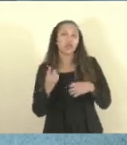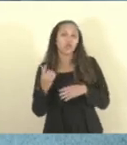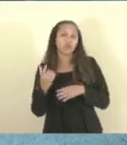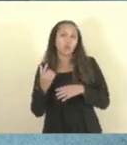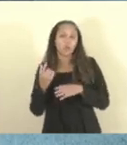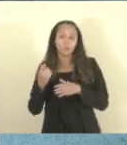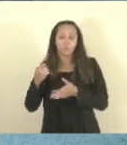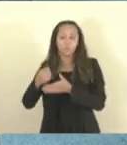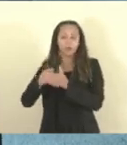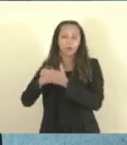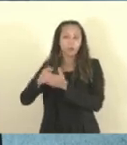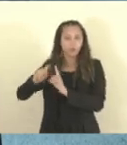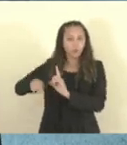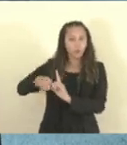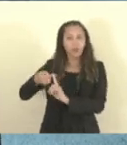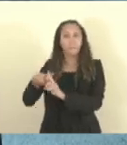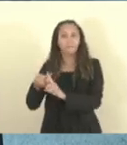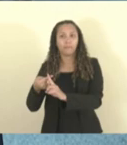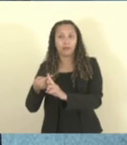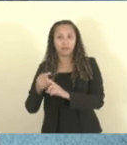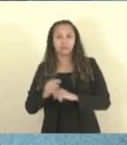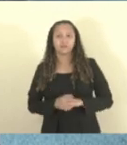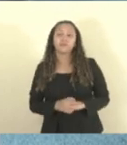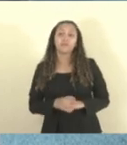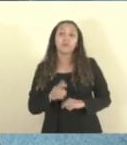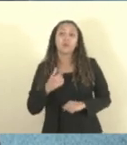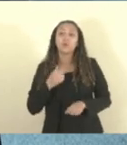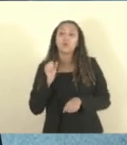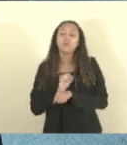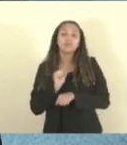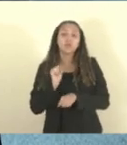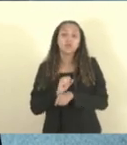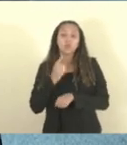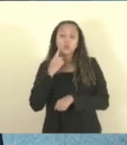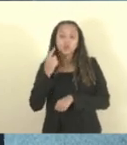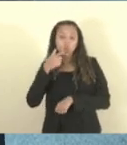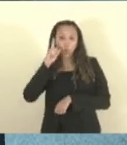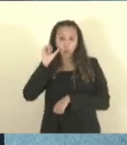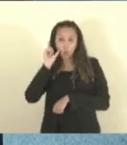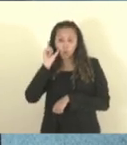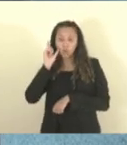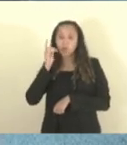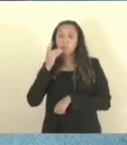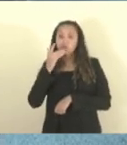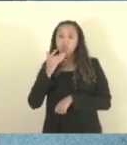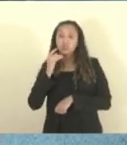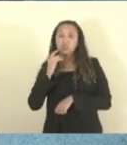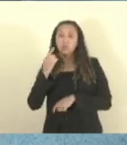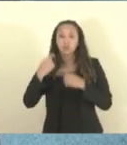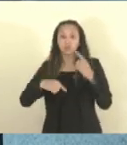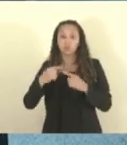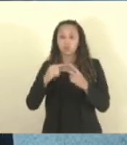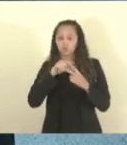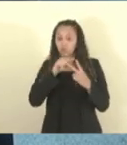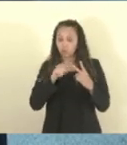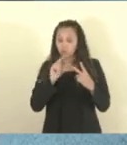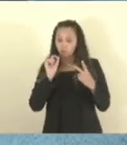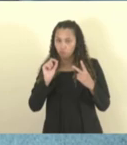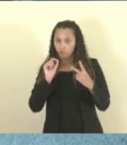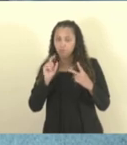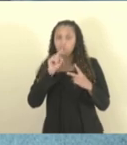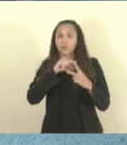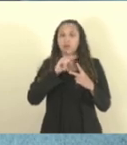deputado Denis Silva. Então, eu aguardei, no dia de ontem, pedir vista para discutir dois temas. Primeiro,